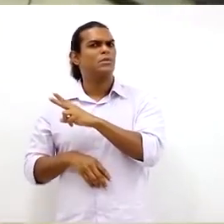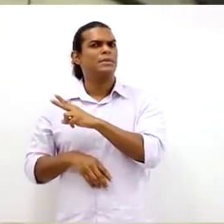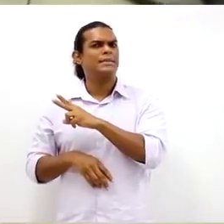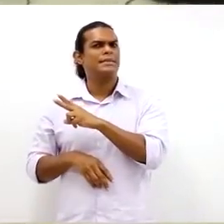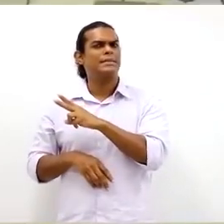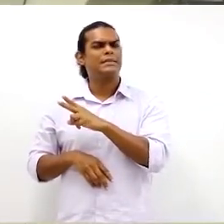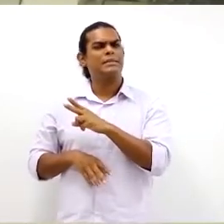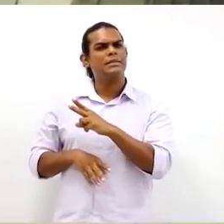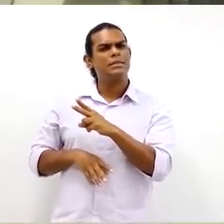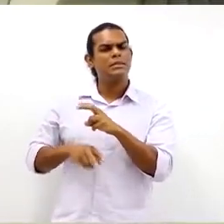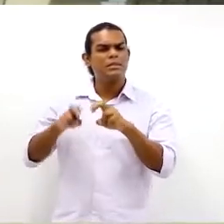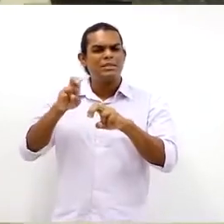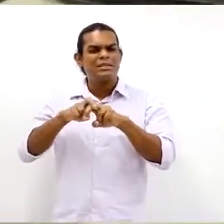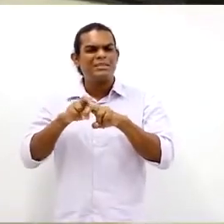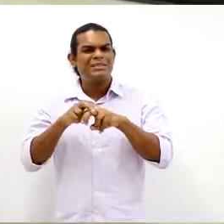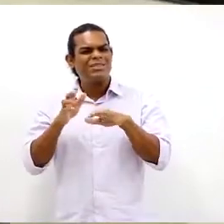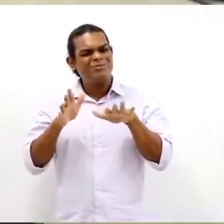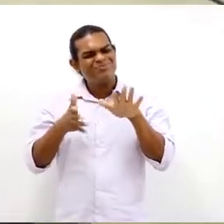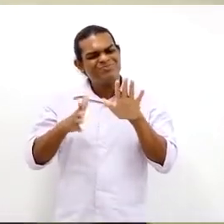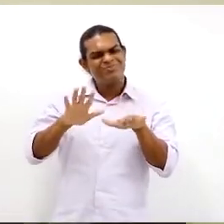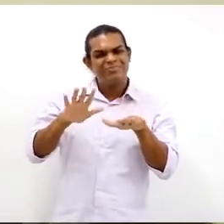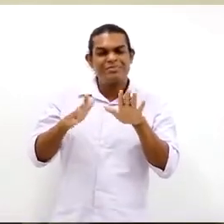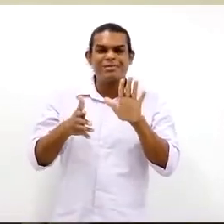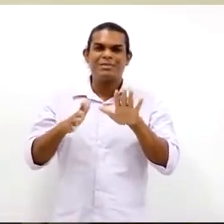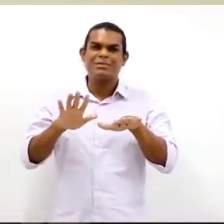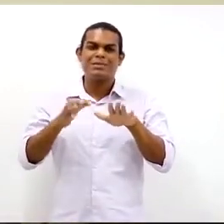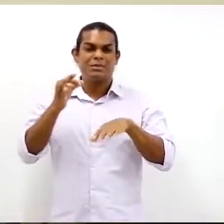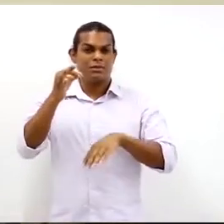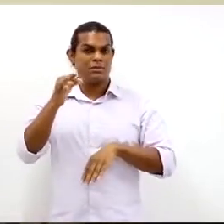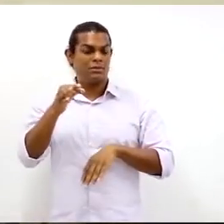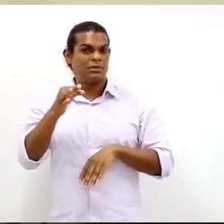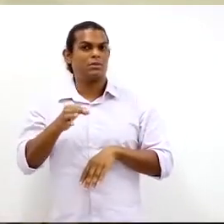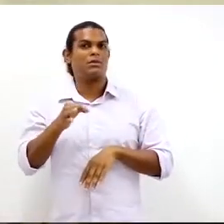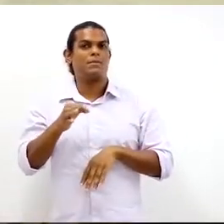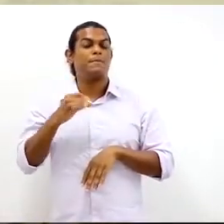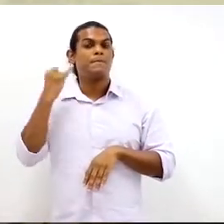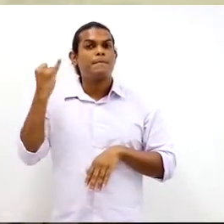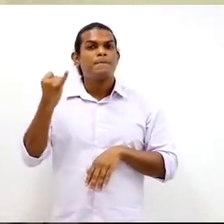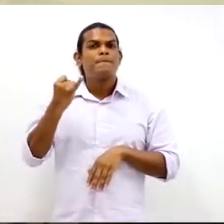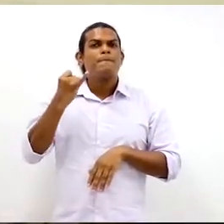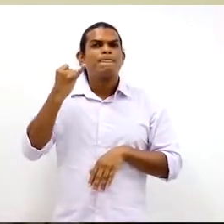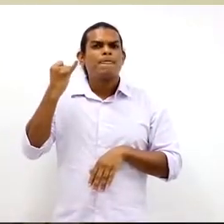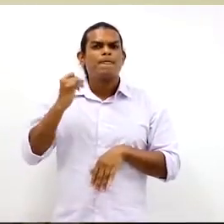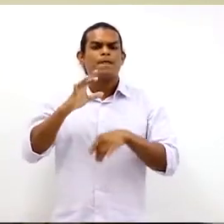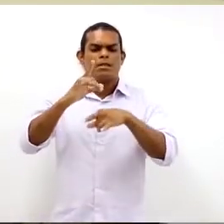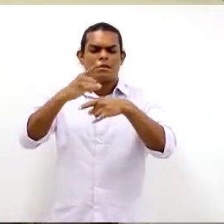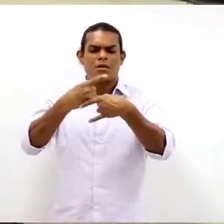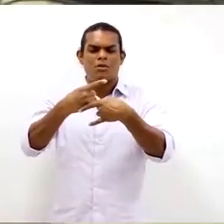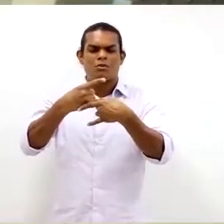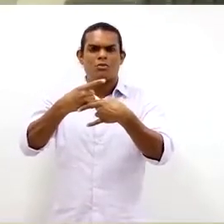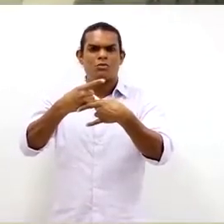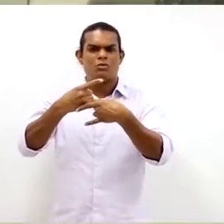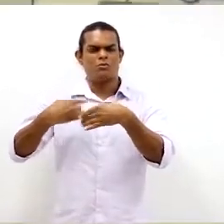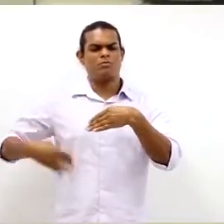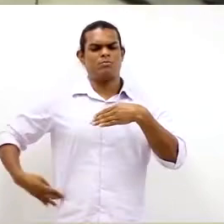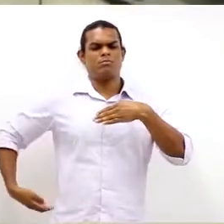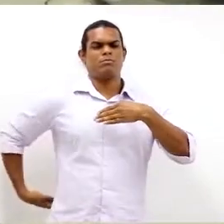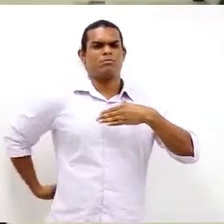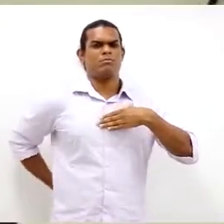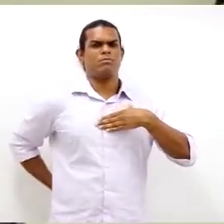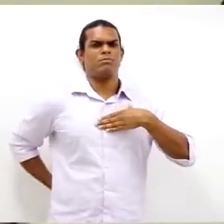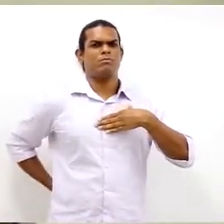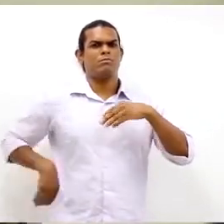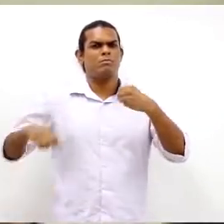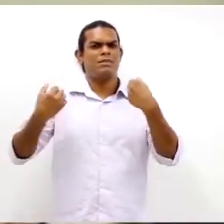pouco à frente e as nádegas. A tendência é que a curvatura da sua coluna venha depois lhe